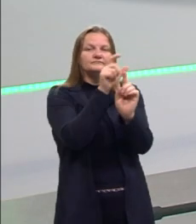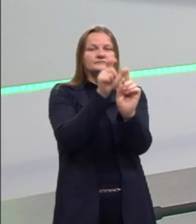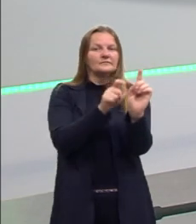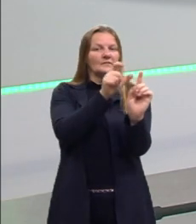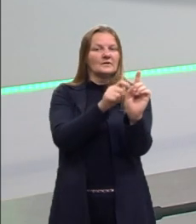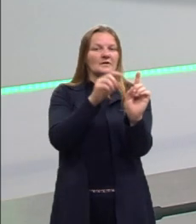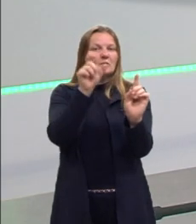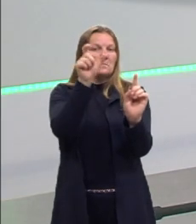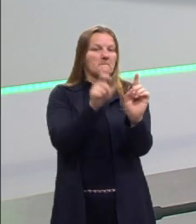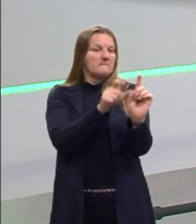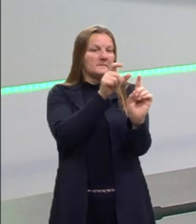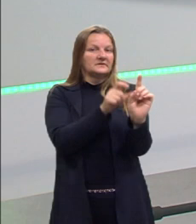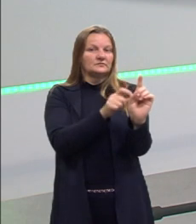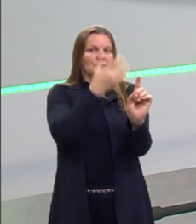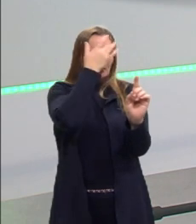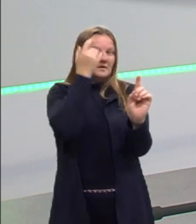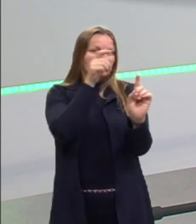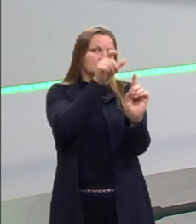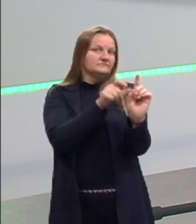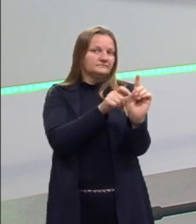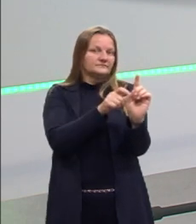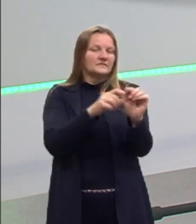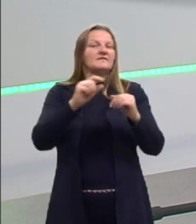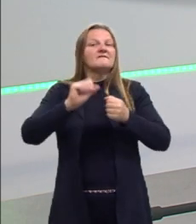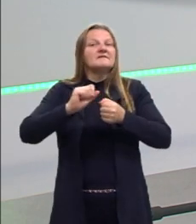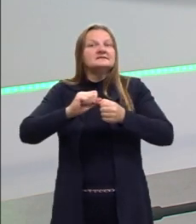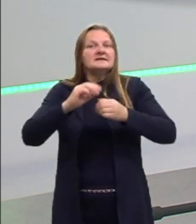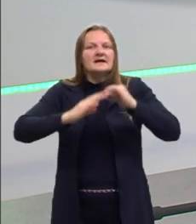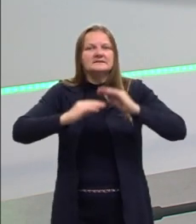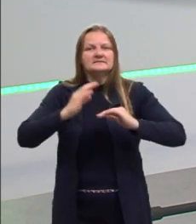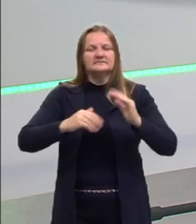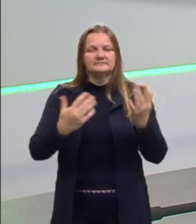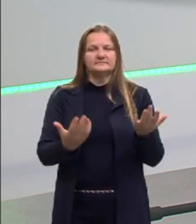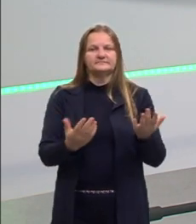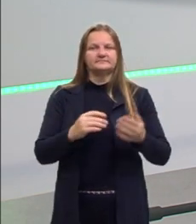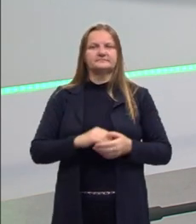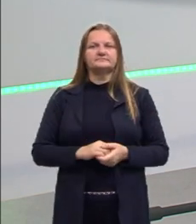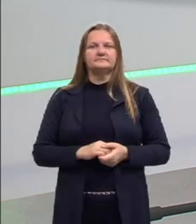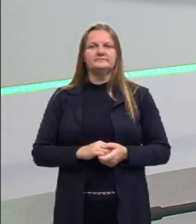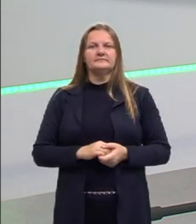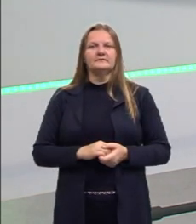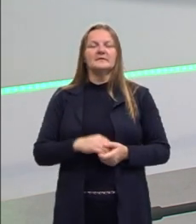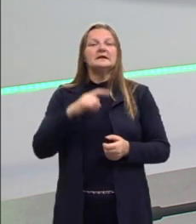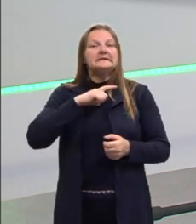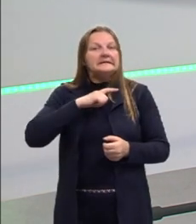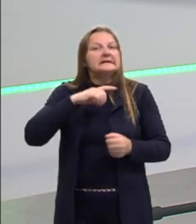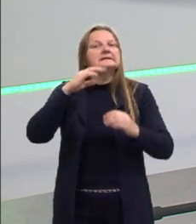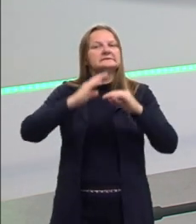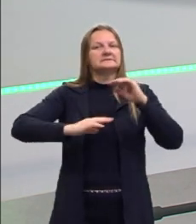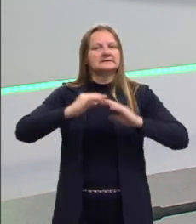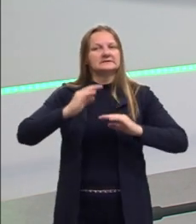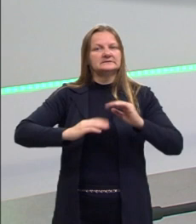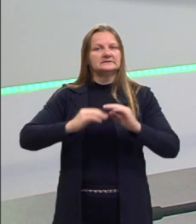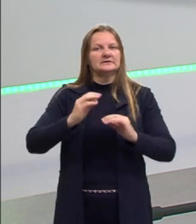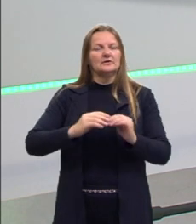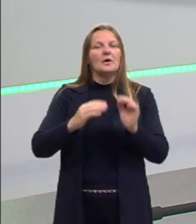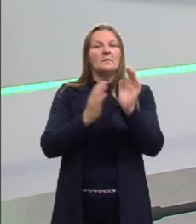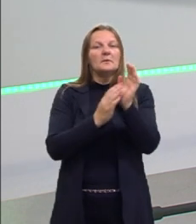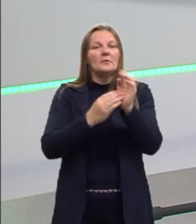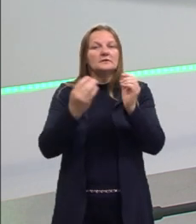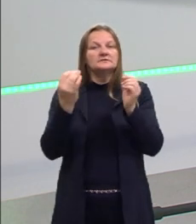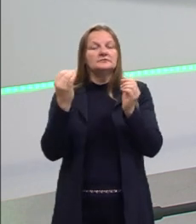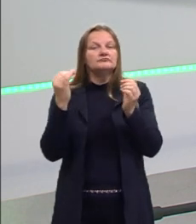alguém. Então, alguém vai executar a ação. Vai ter uma ação que vai ser a proposta de